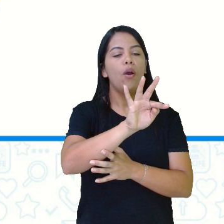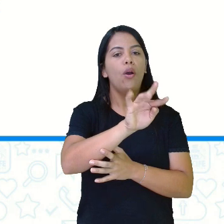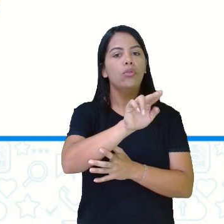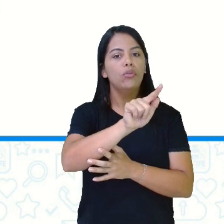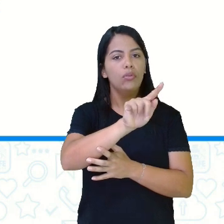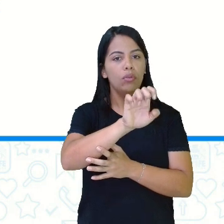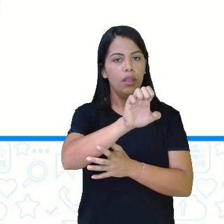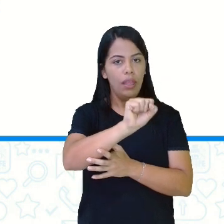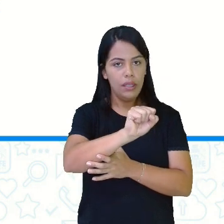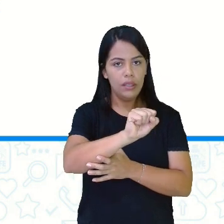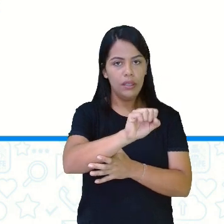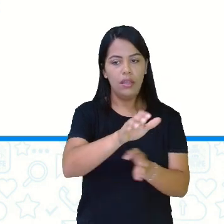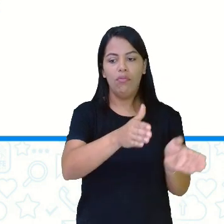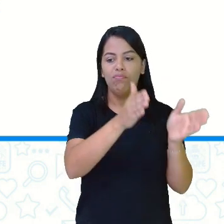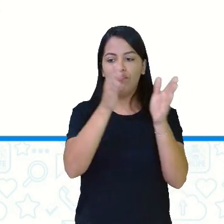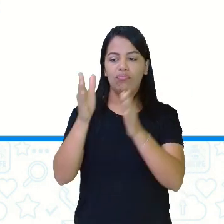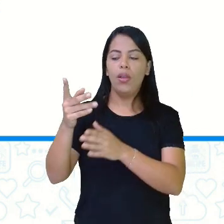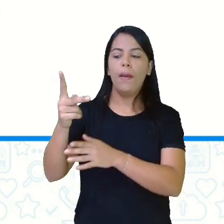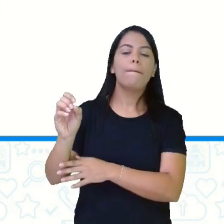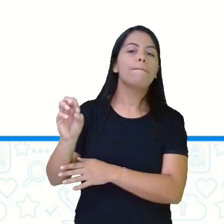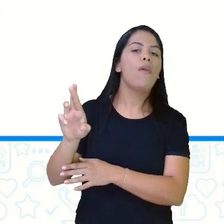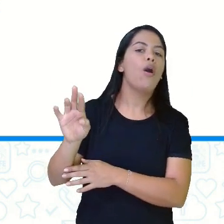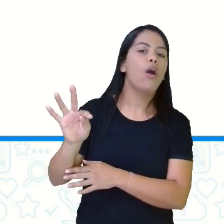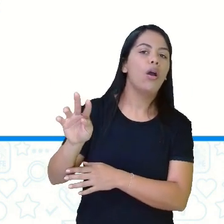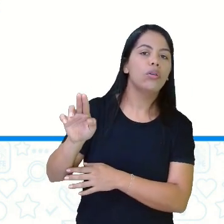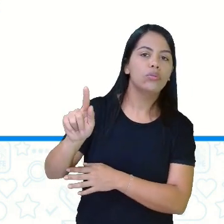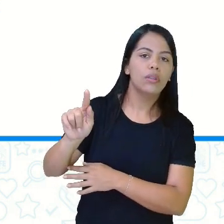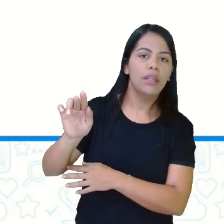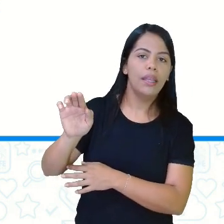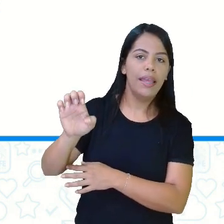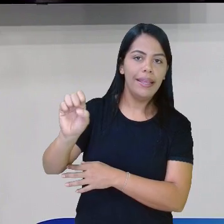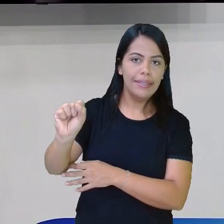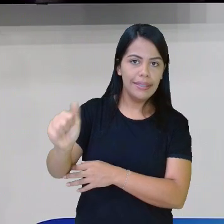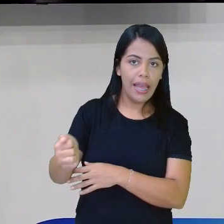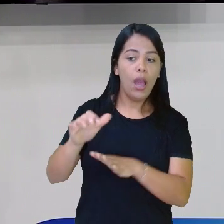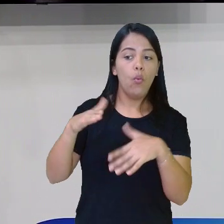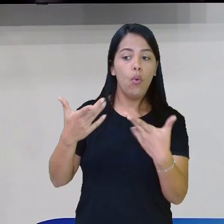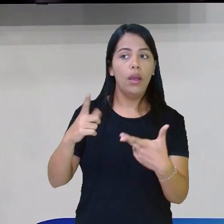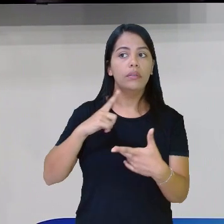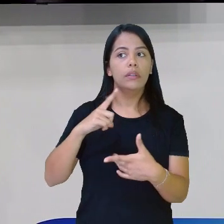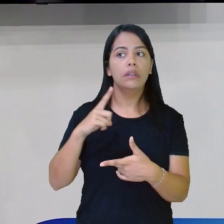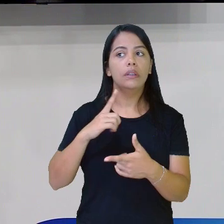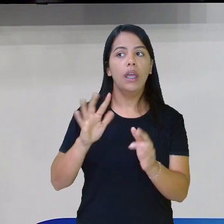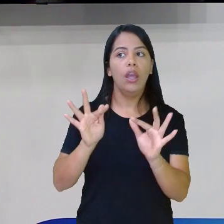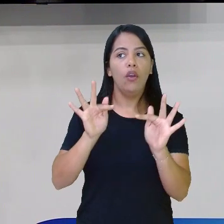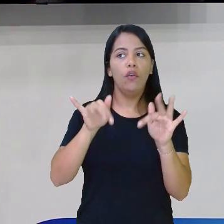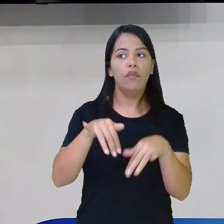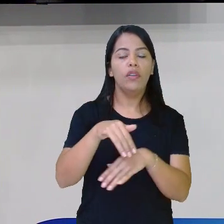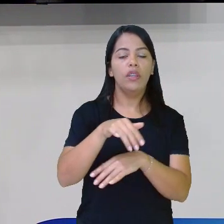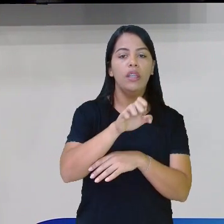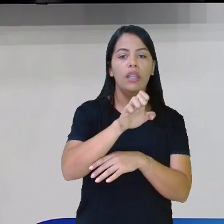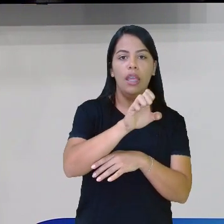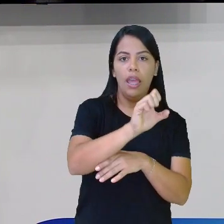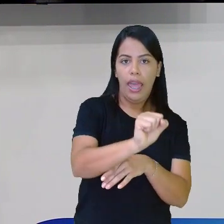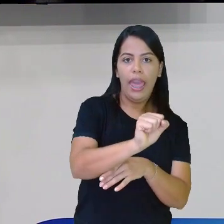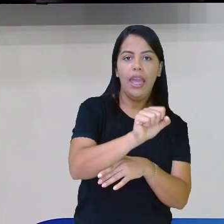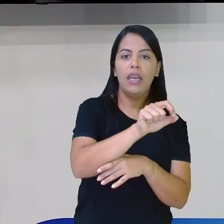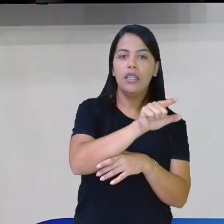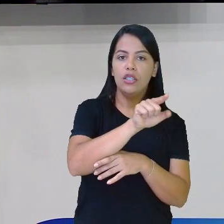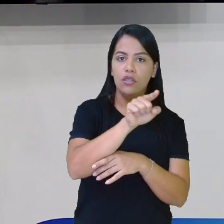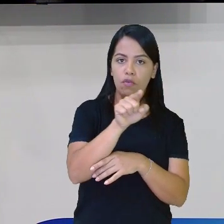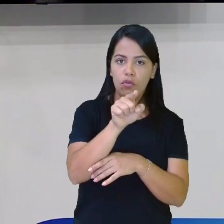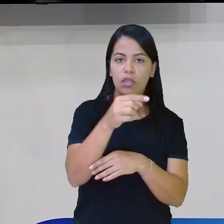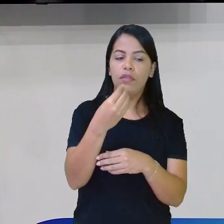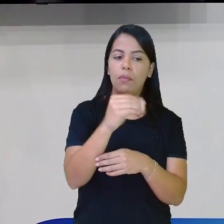Português, portuguesa, tá? Então, quando tiver essas duas terminações, você já sabe. Ex, você vai colocar